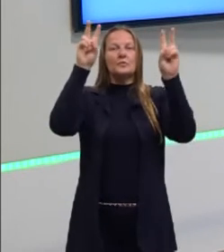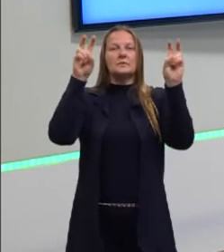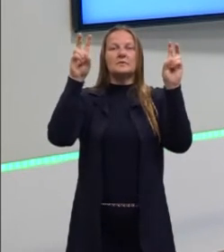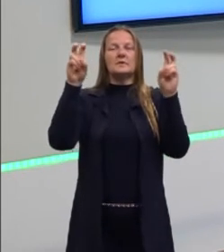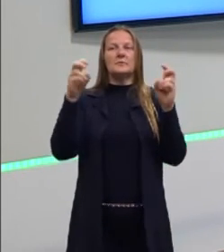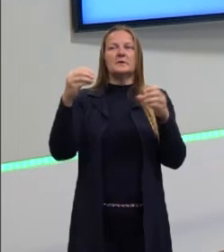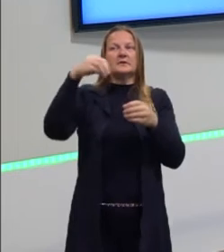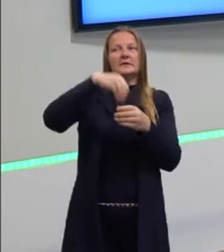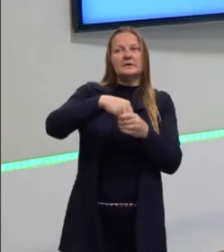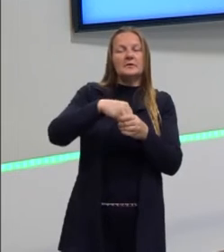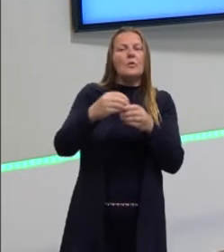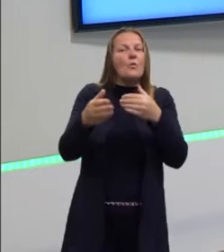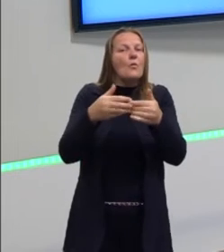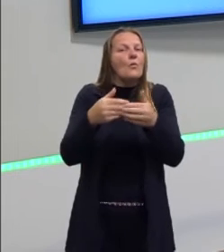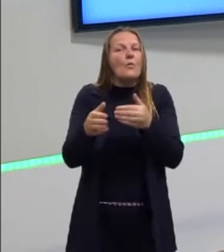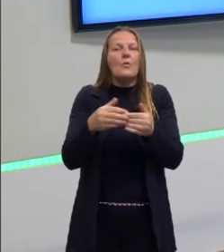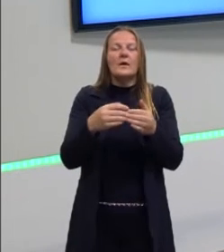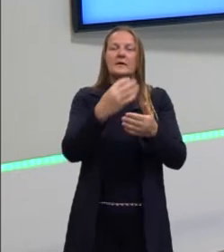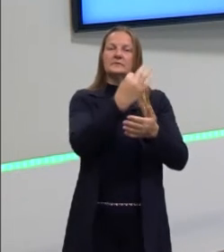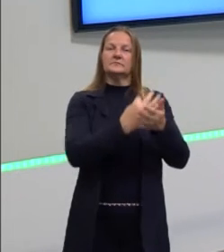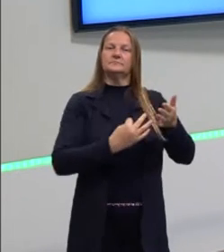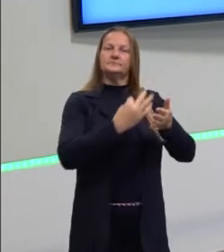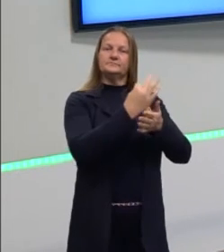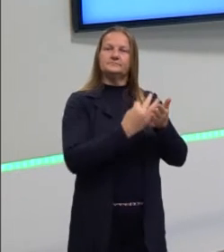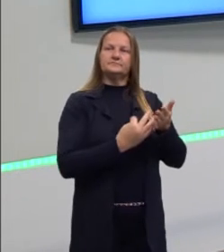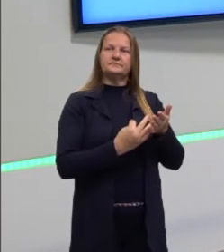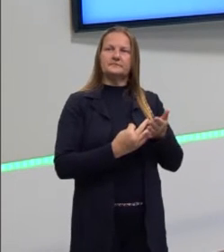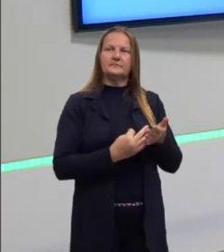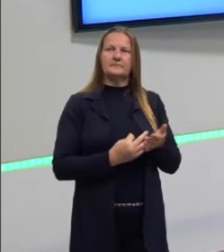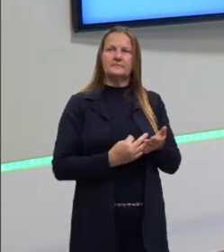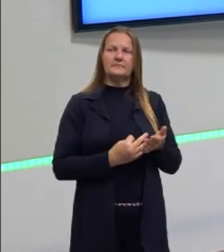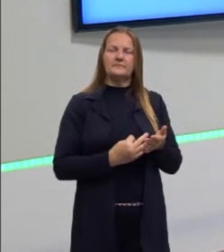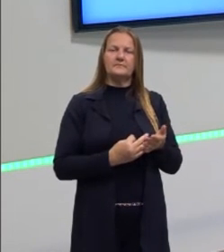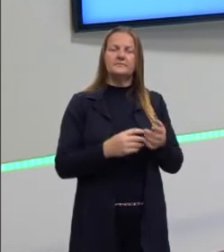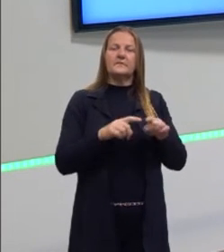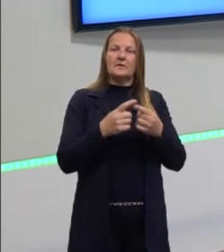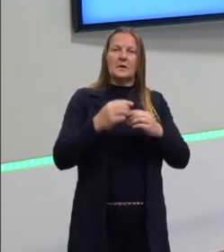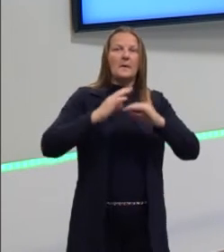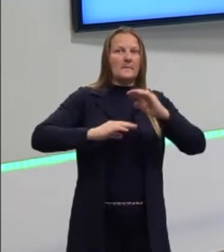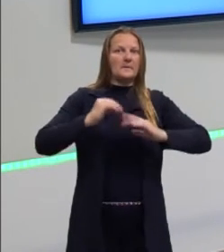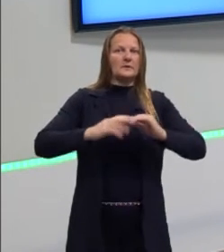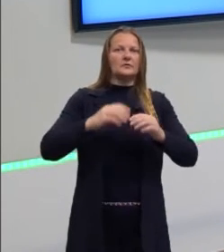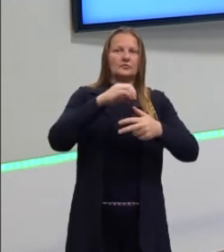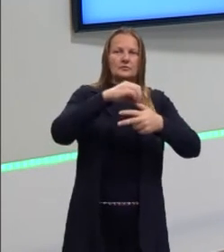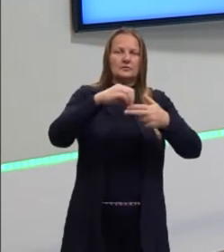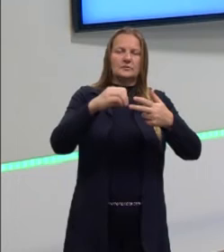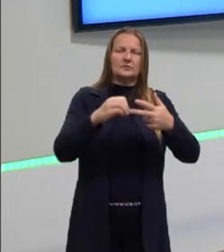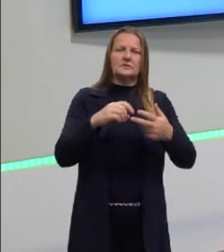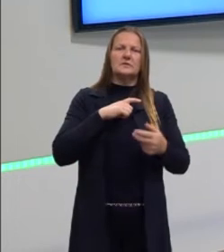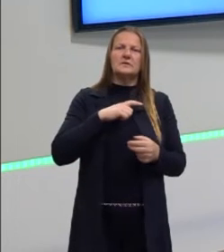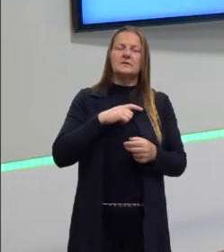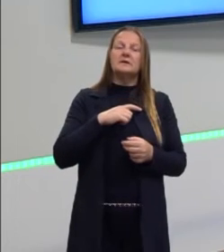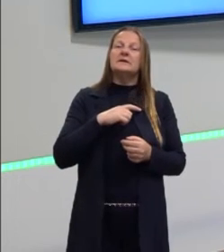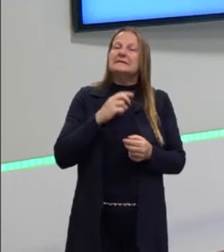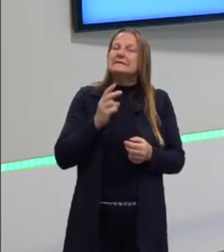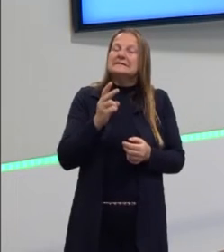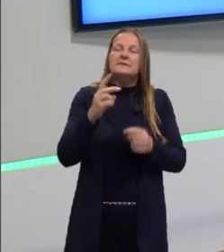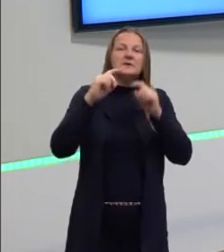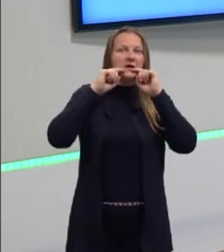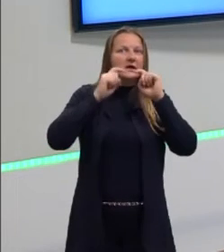tratado dentro de qualquer texto nas aplicações do Enem traz uma certa